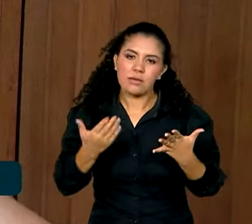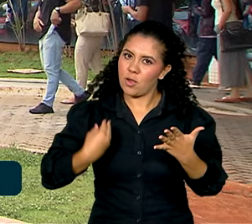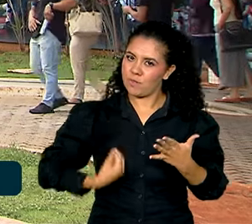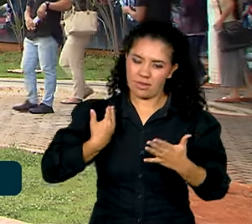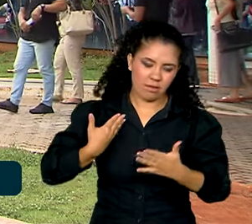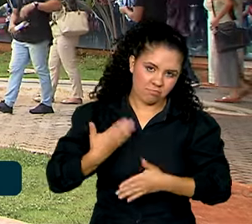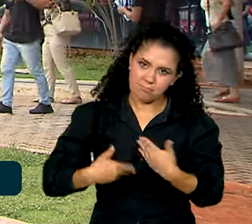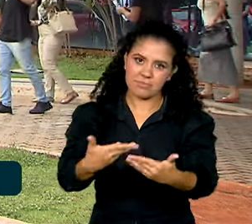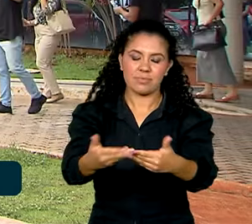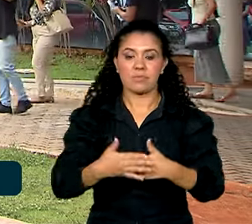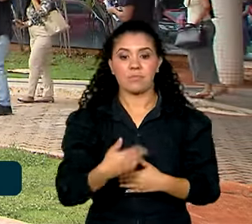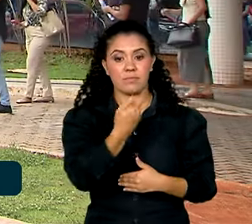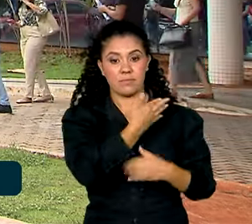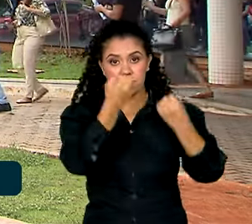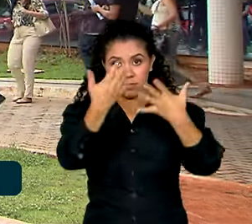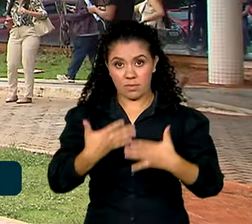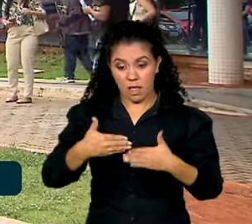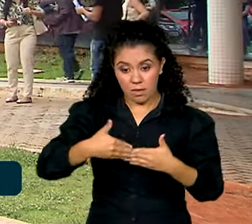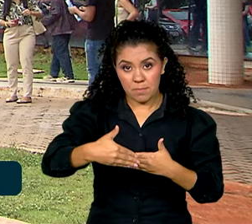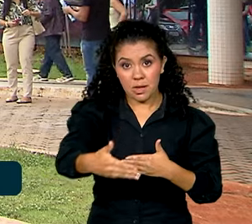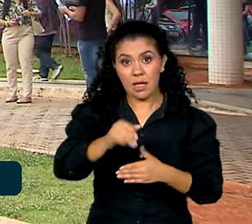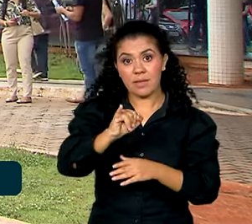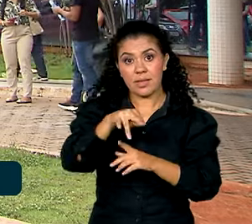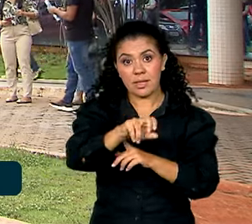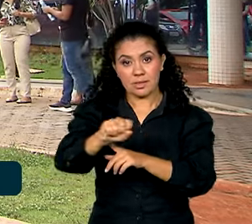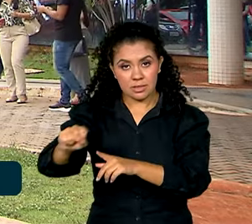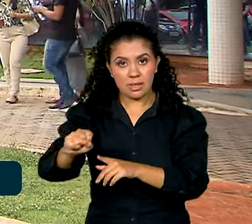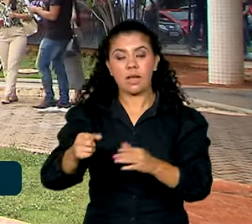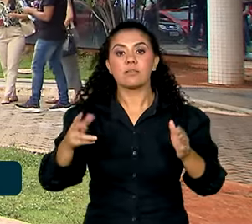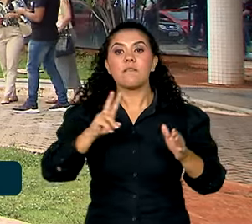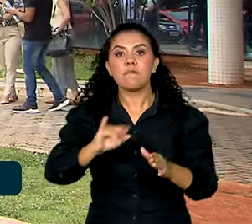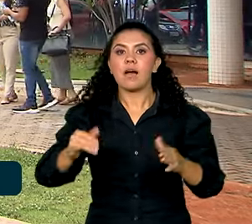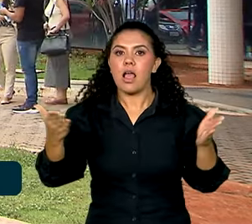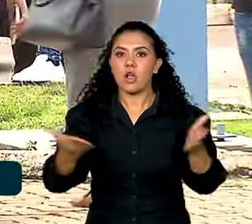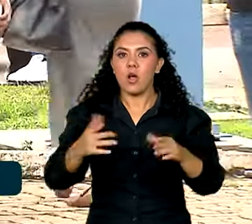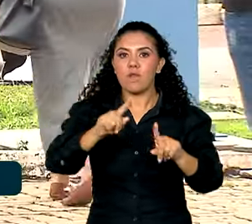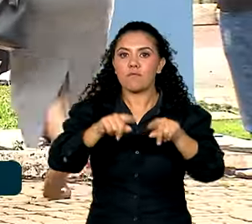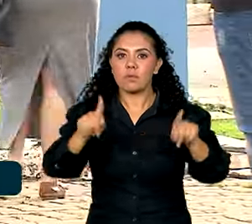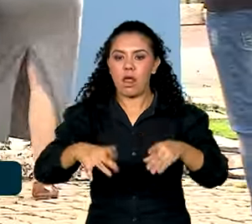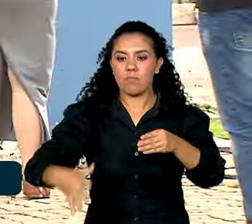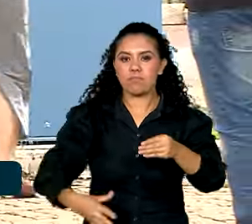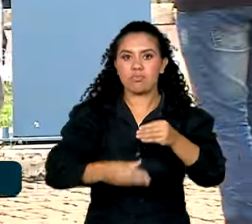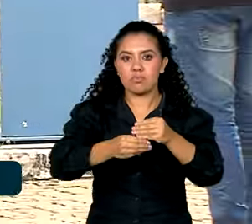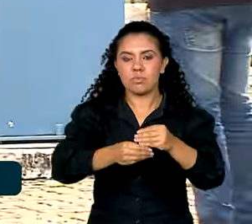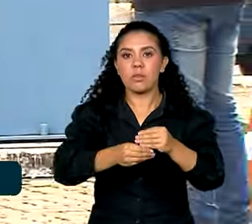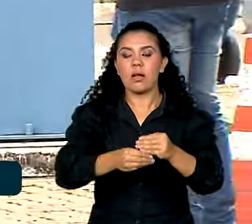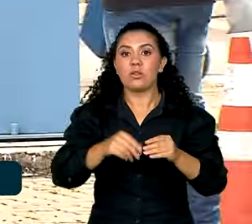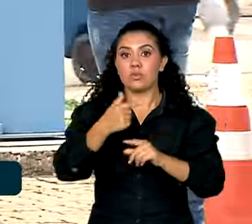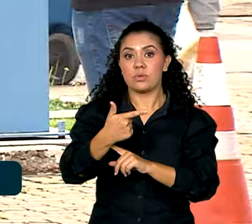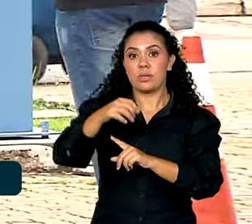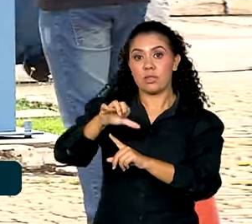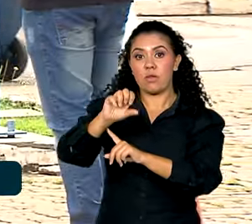a vida. Em breve, o INSS vai contar com um reforço no quadro de funcionários. 298